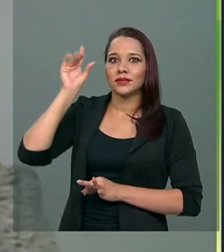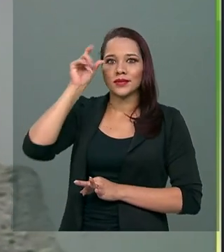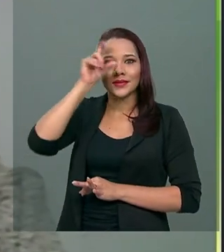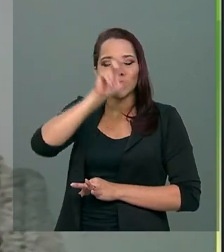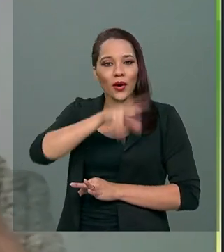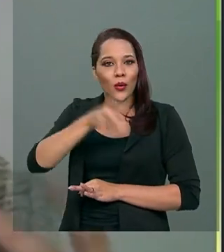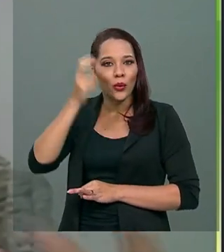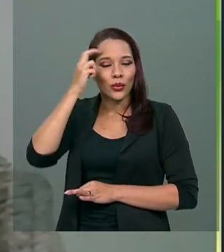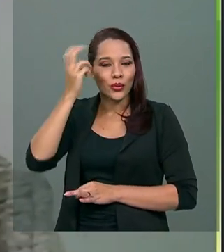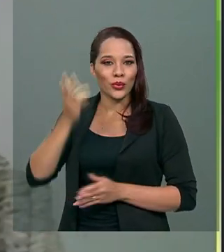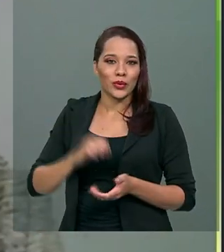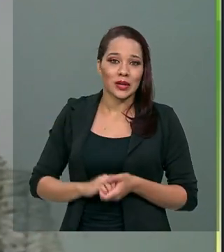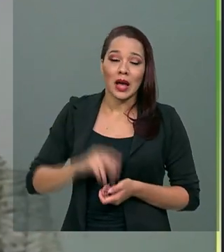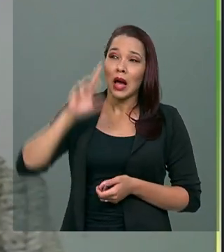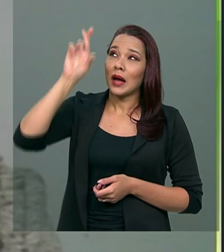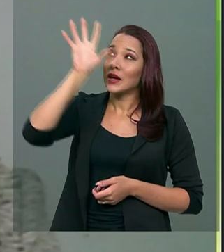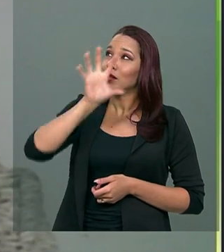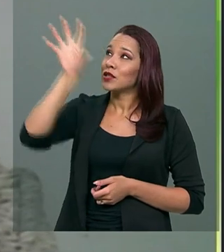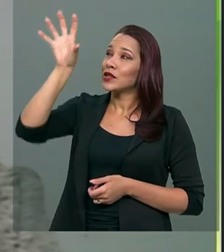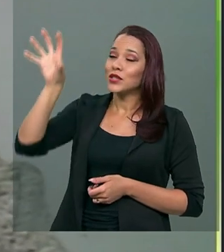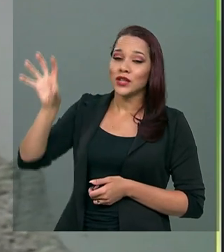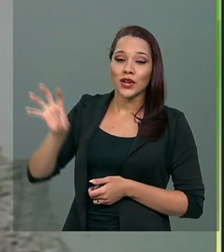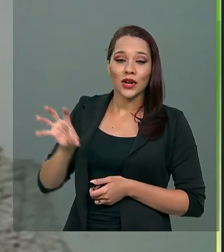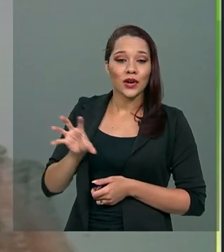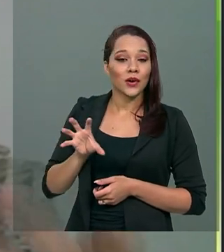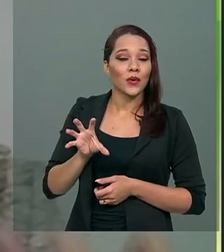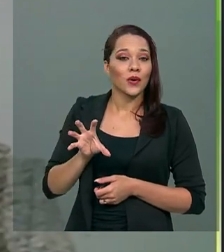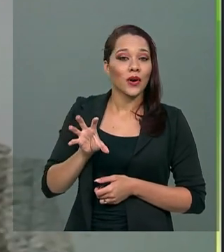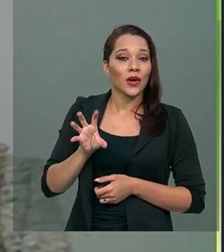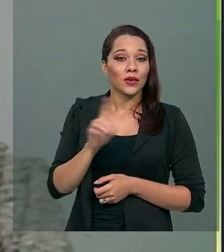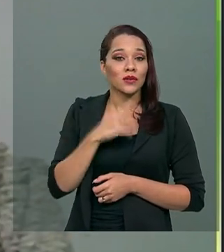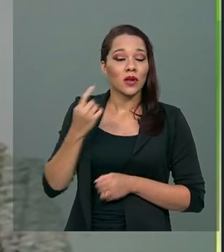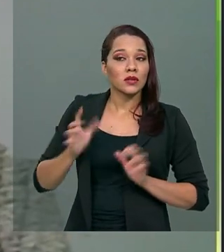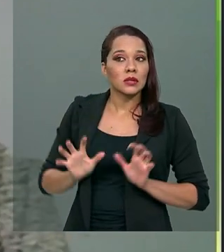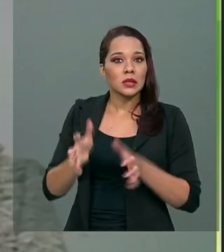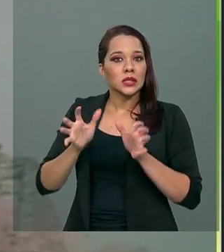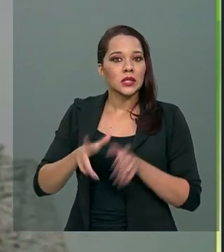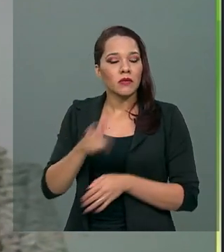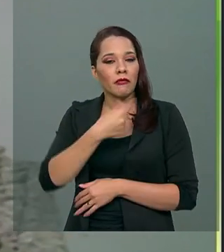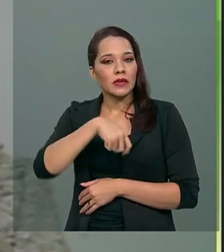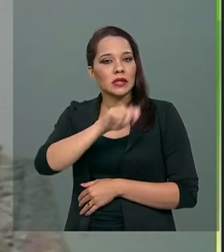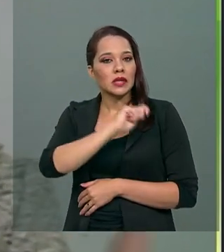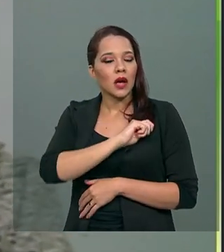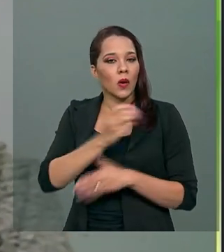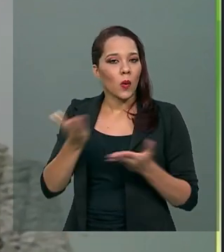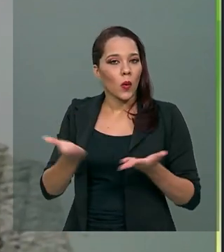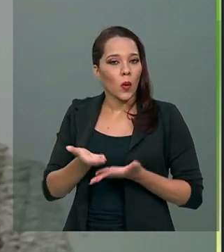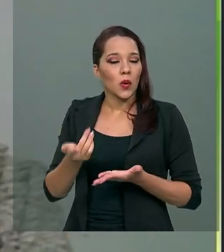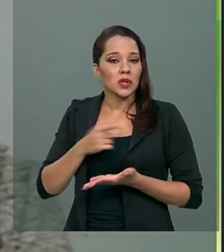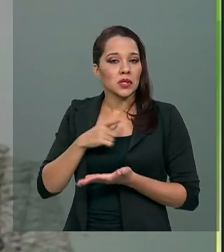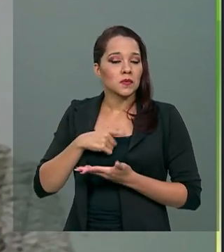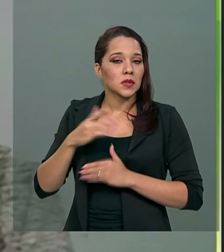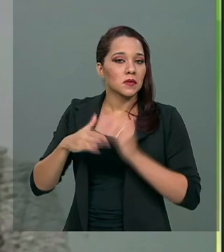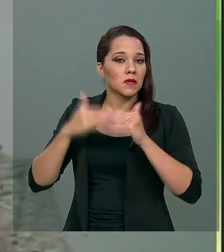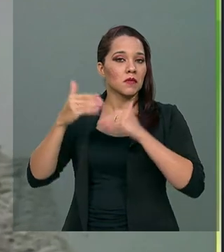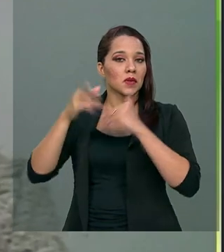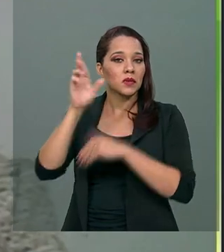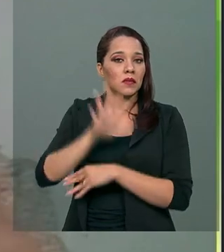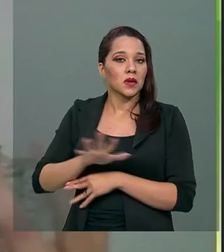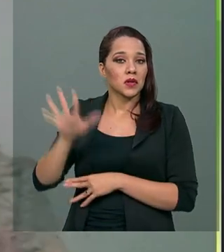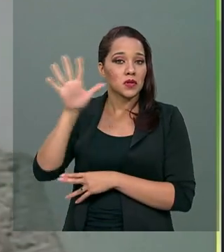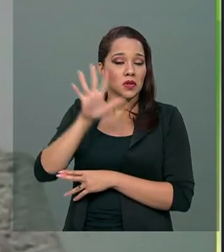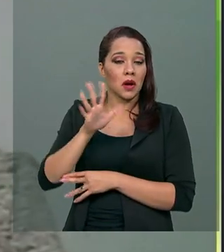cultura. As nossas regionalidades, a questão dos nossos incentivos fiscais, que hoje operam para o desenvolvimento regional,